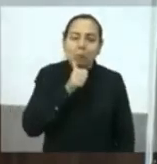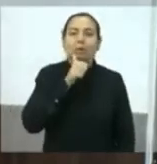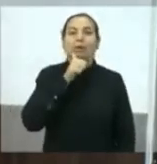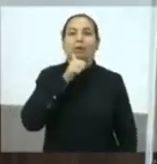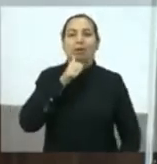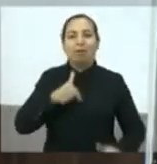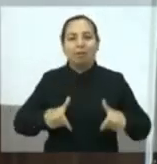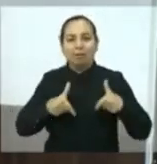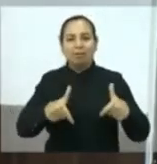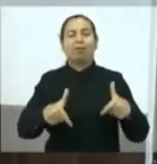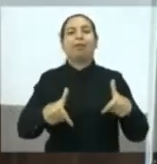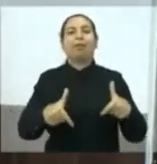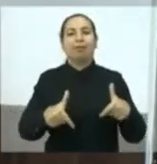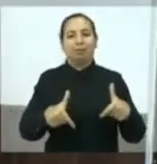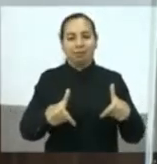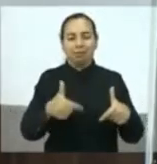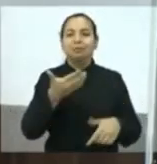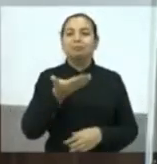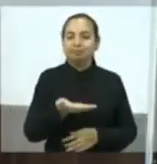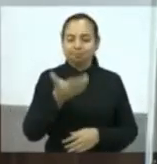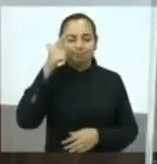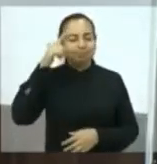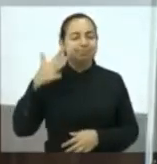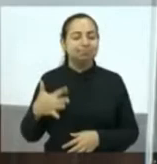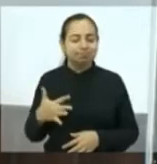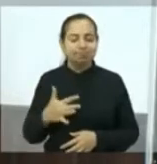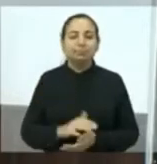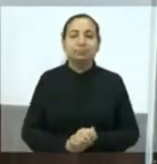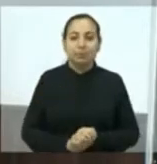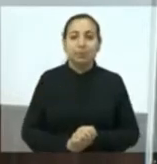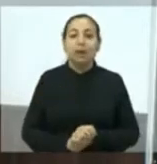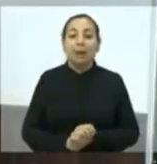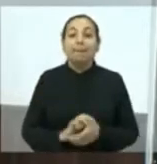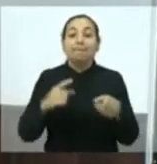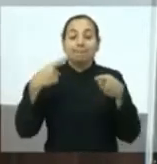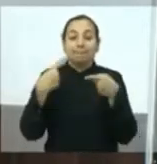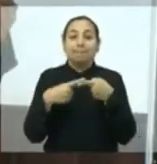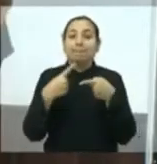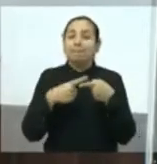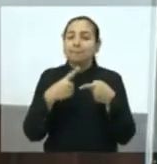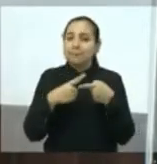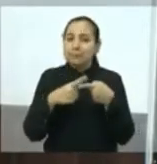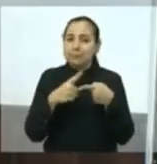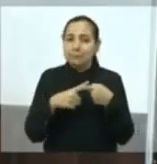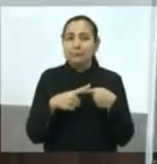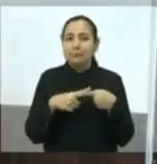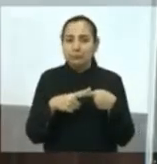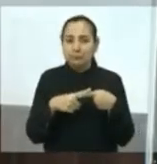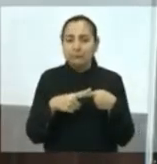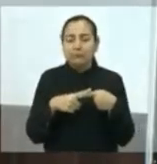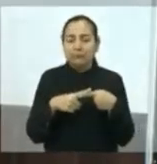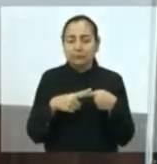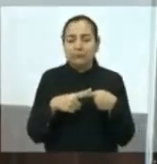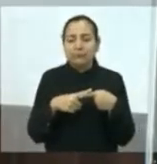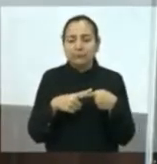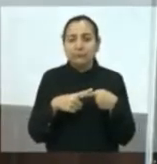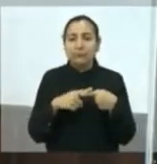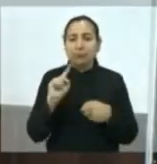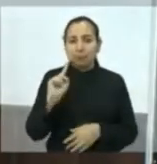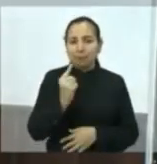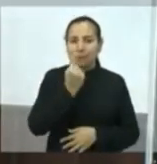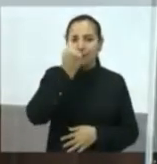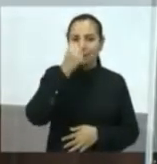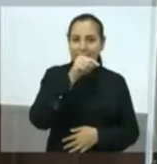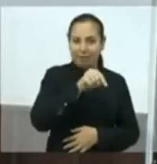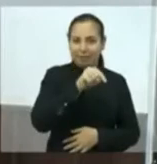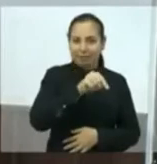Luiziane Lins. Porque, Luiziane, agora, eu não tenho dúvida que se no primeiro governo da sua